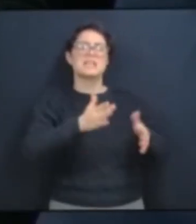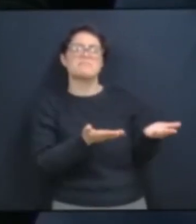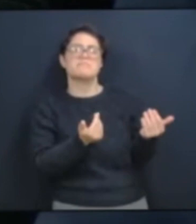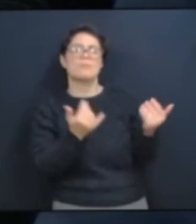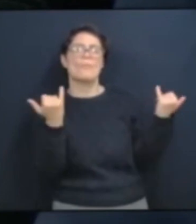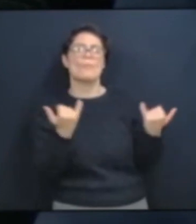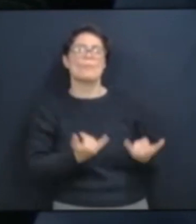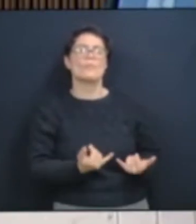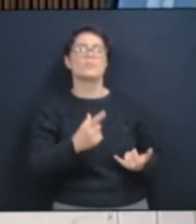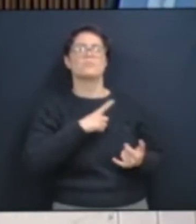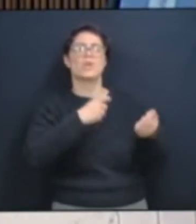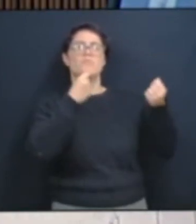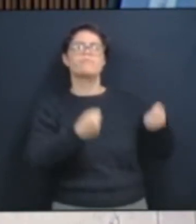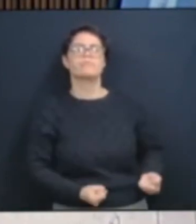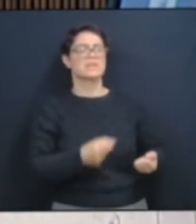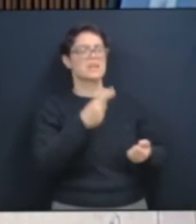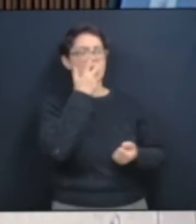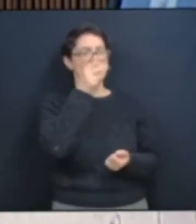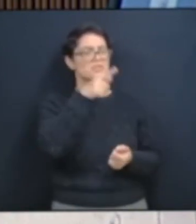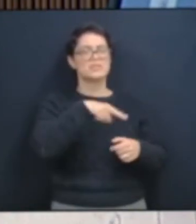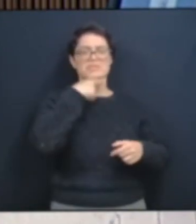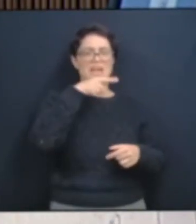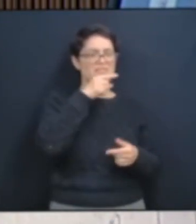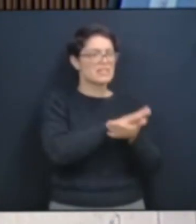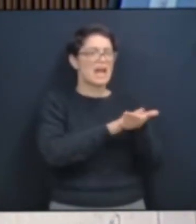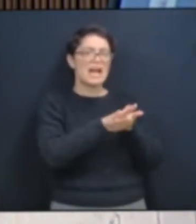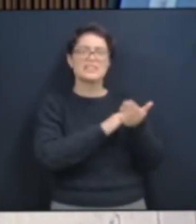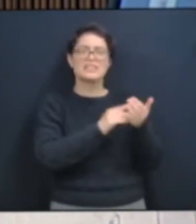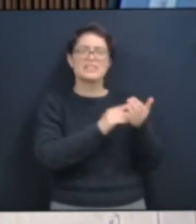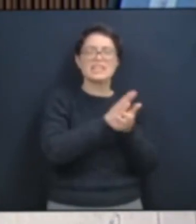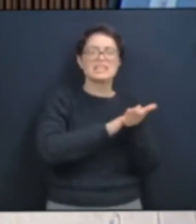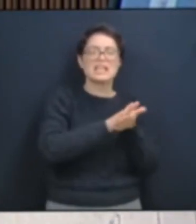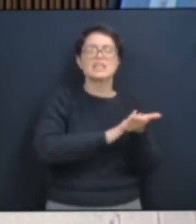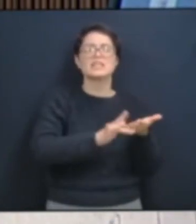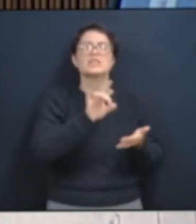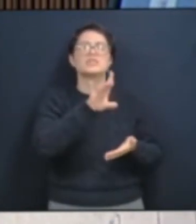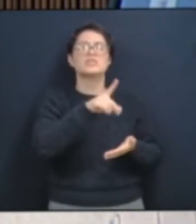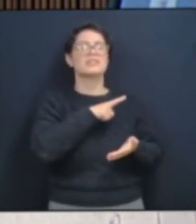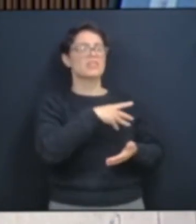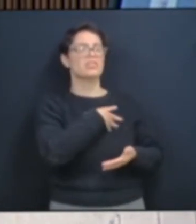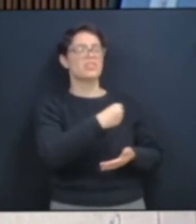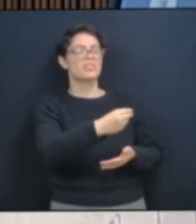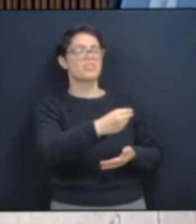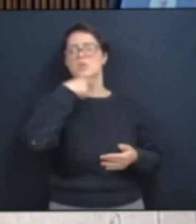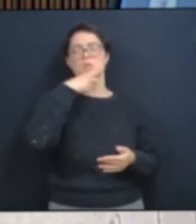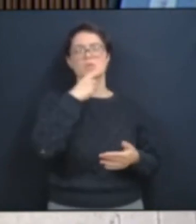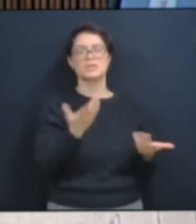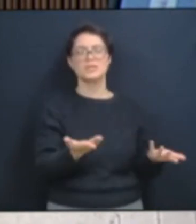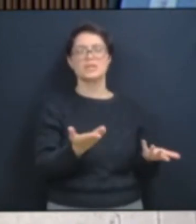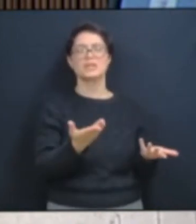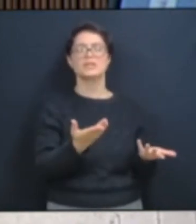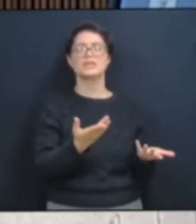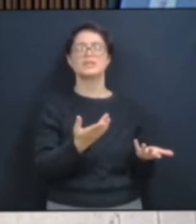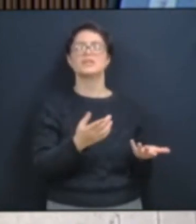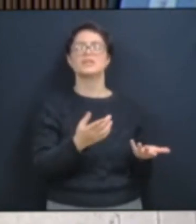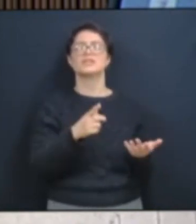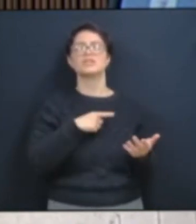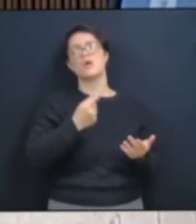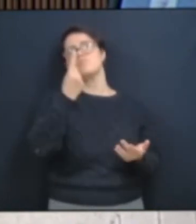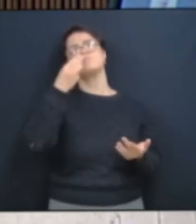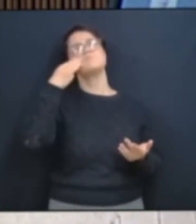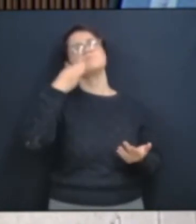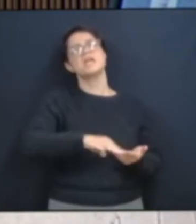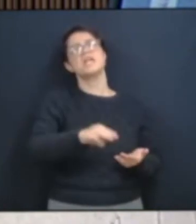nem para procriar ele serve mais. Mais de um bilhão por ano é gasto com eles. Em palestras, no Clube Hebraico, em abril de